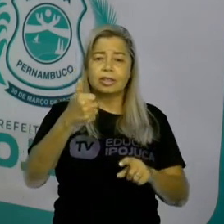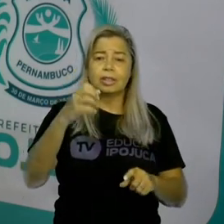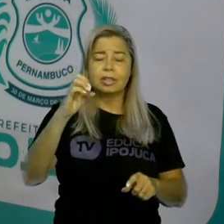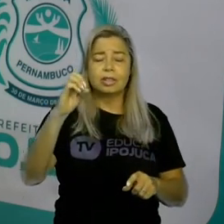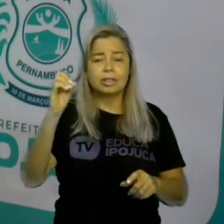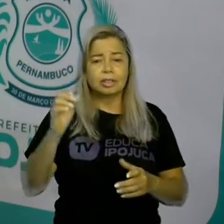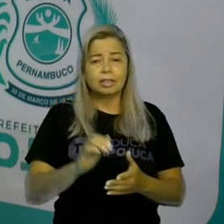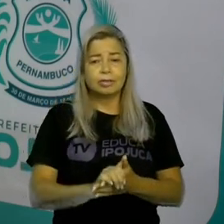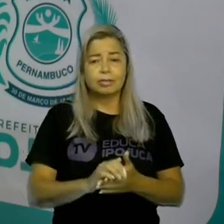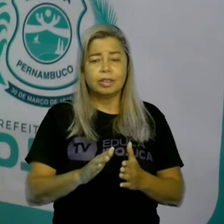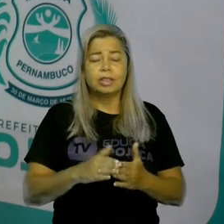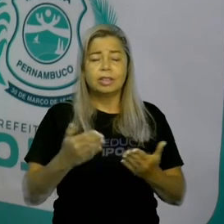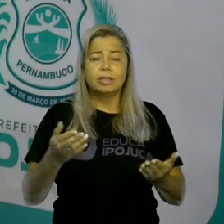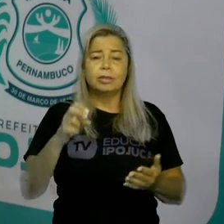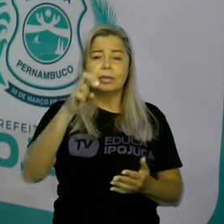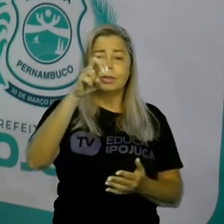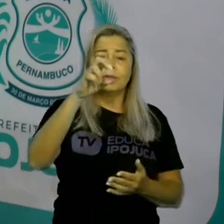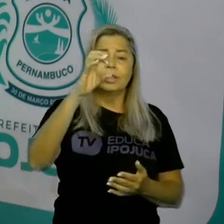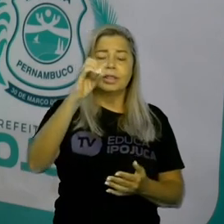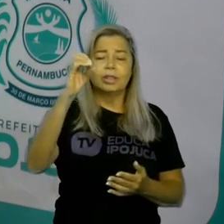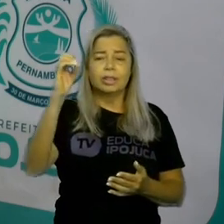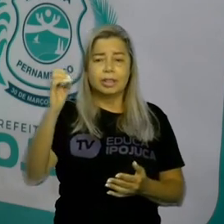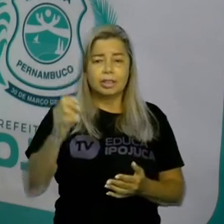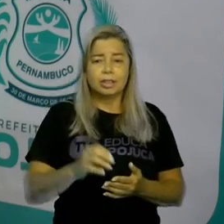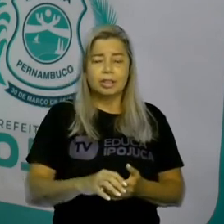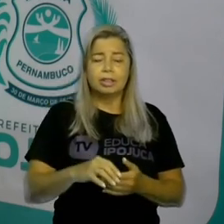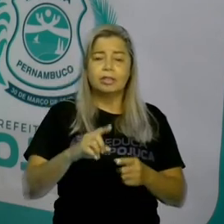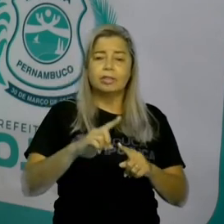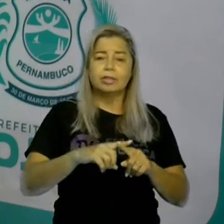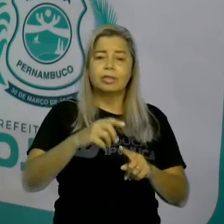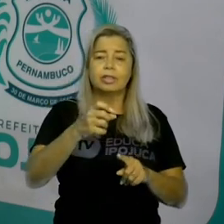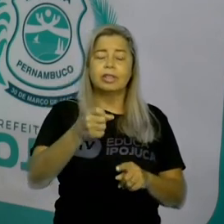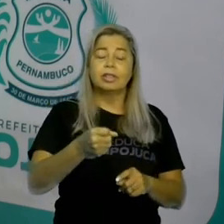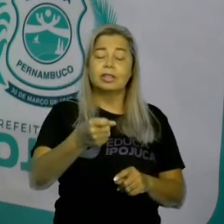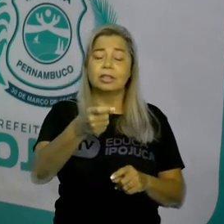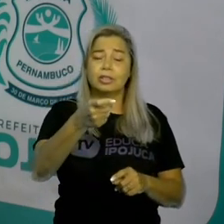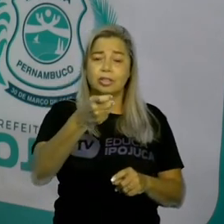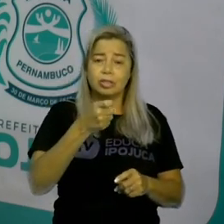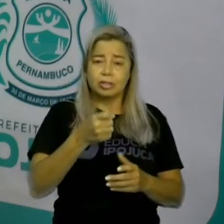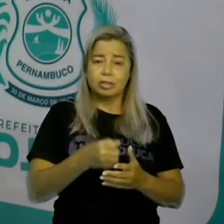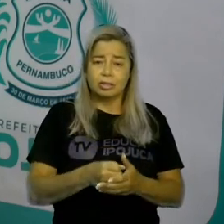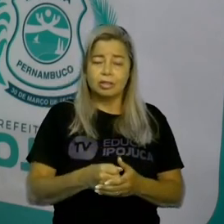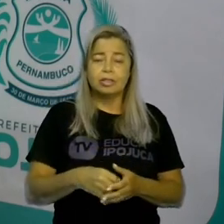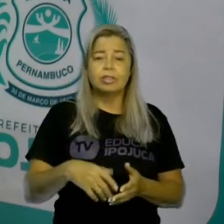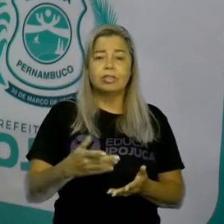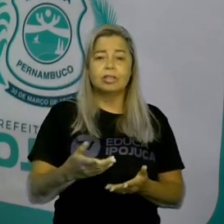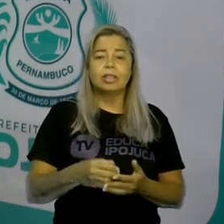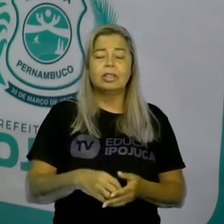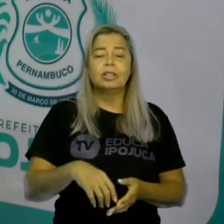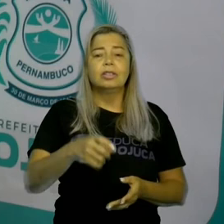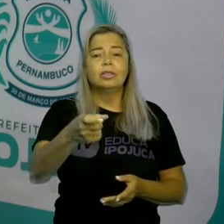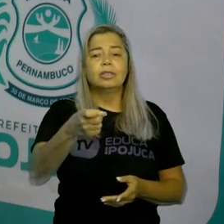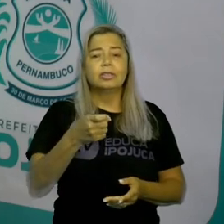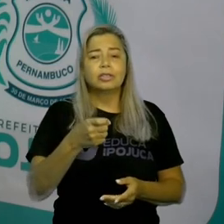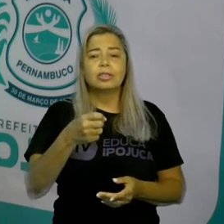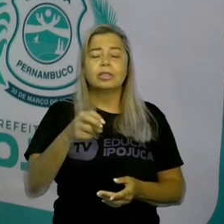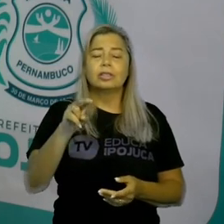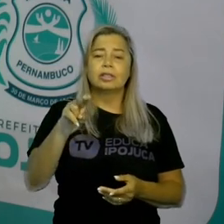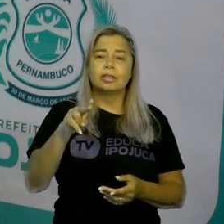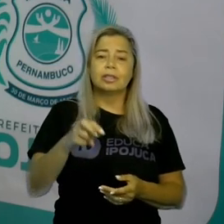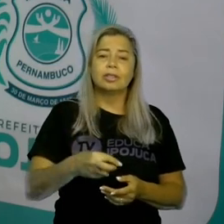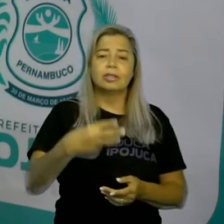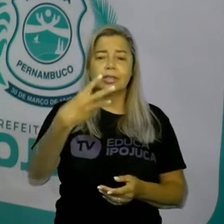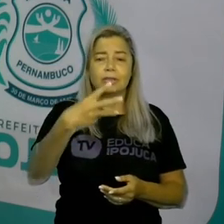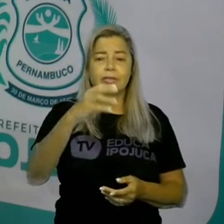500X é igual a 30.000. X é igual a 30.000 dividido por